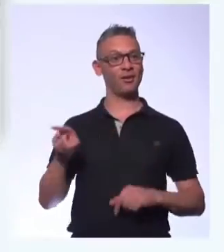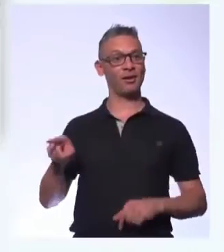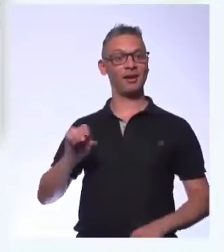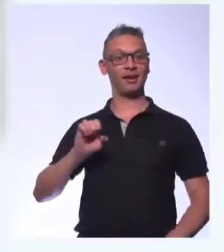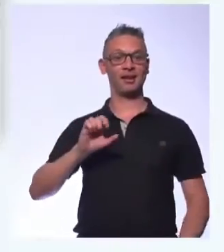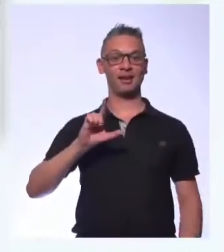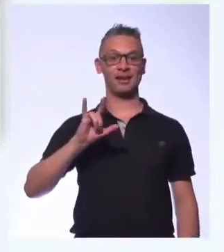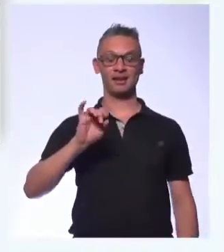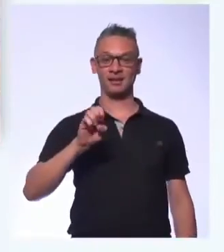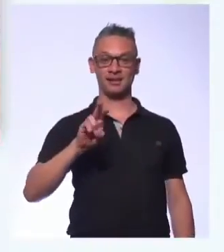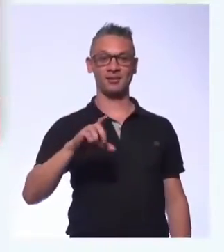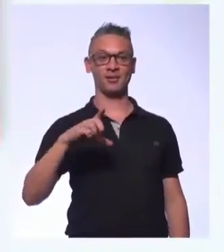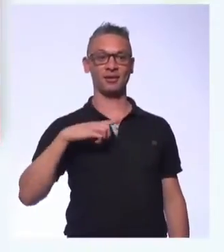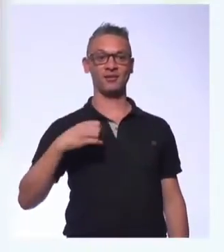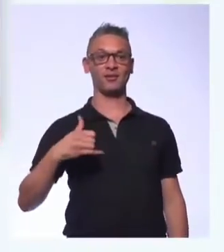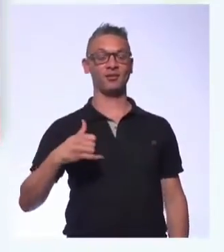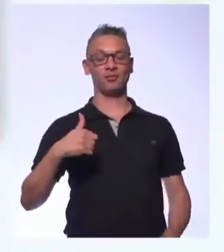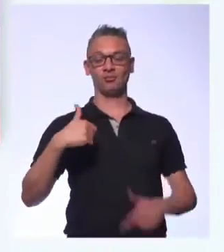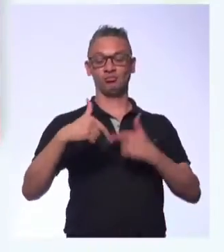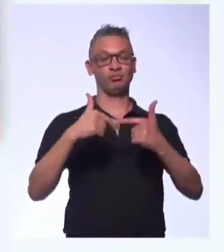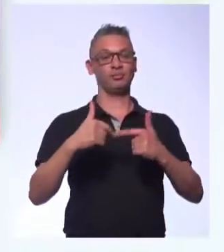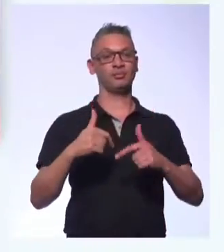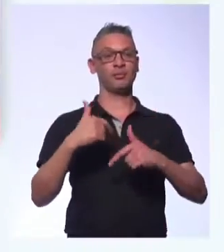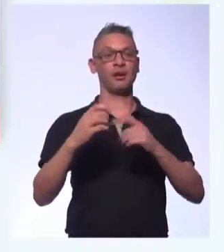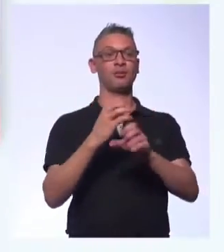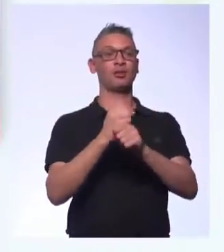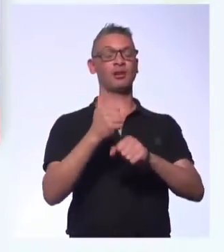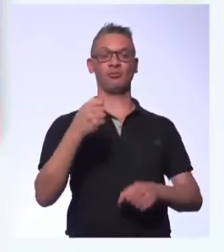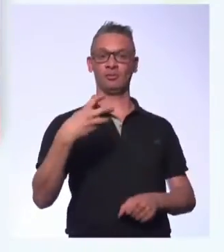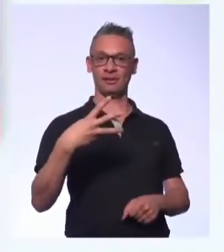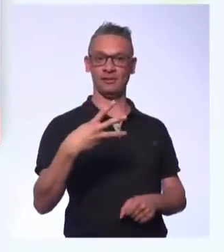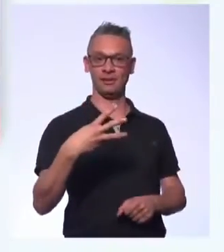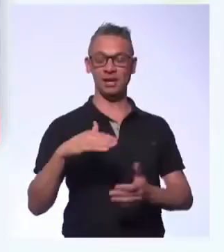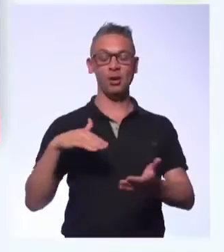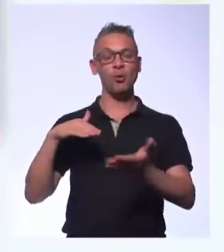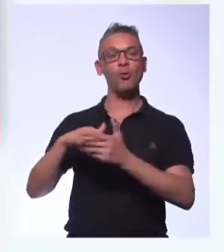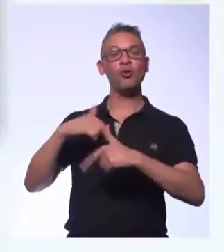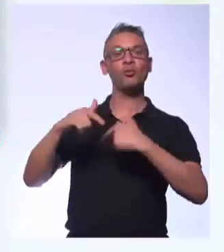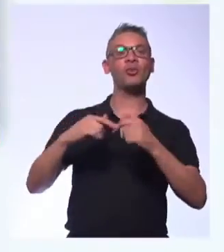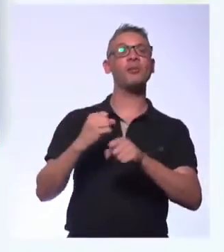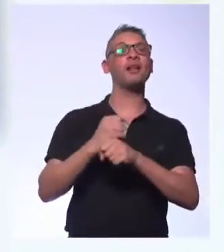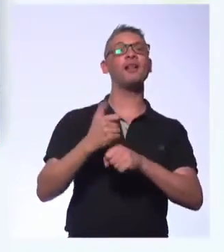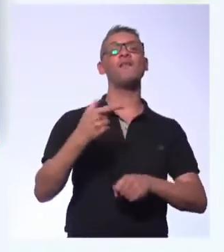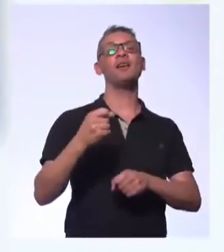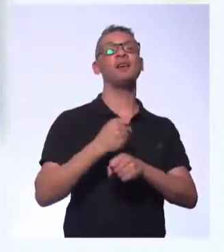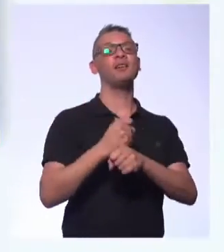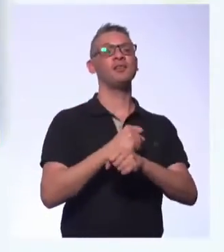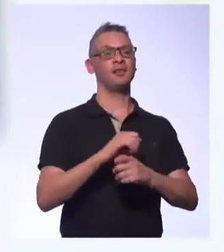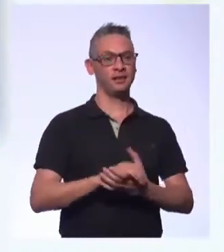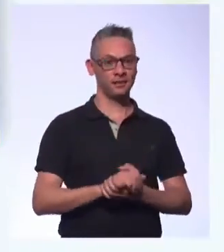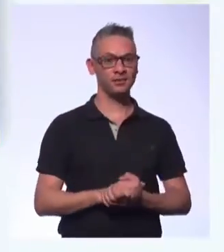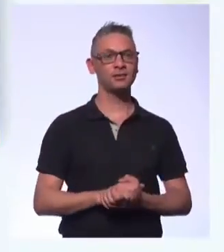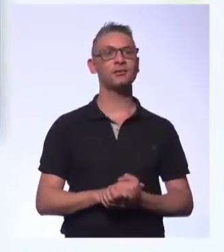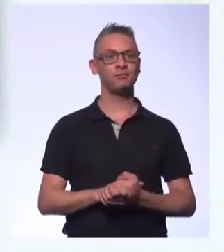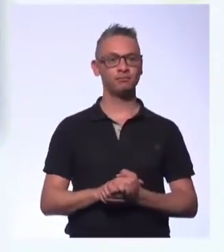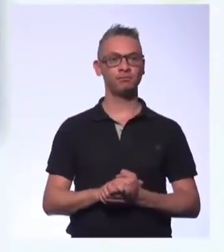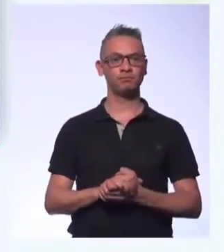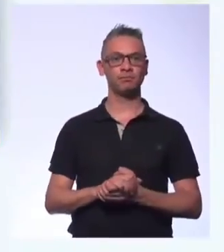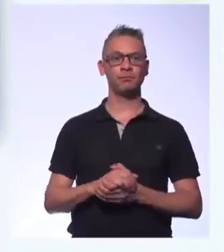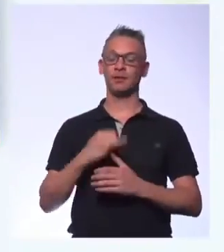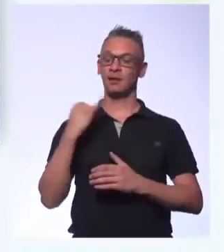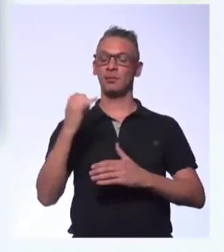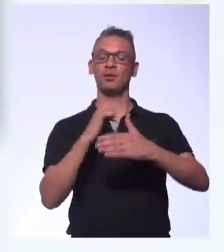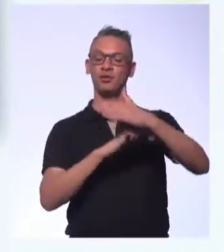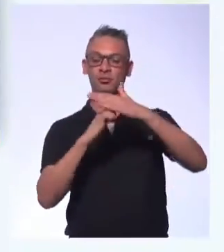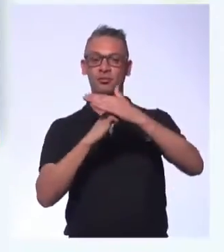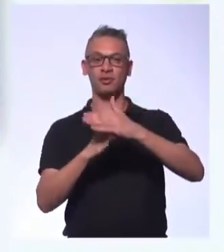boomer que teve só três empregos a vida inteira. O último ficou 20 anos. Estabilidade é a coisa mais importante que tem. Eu vesti